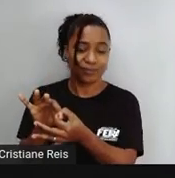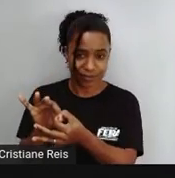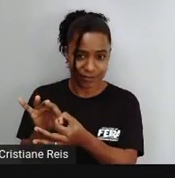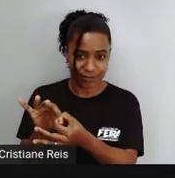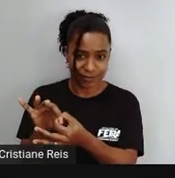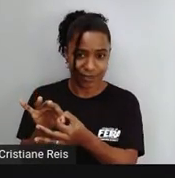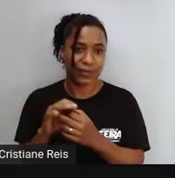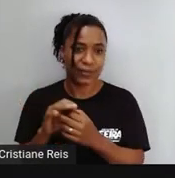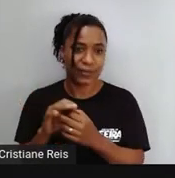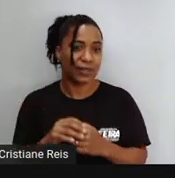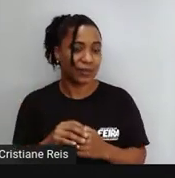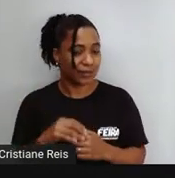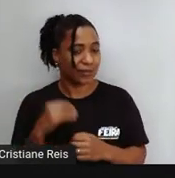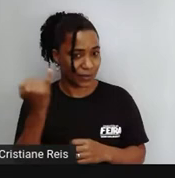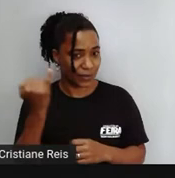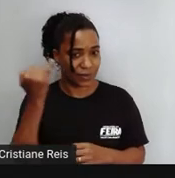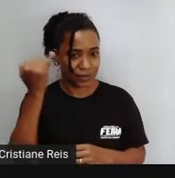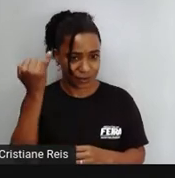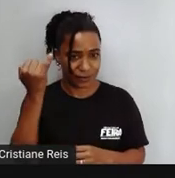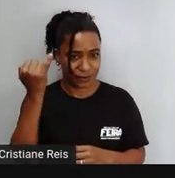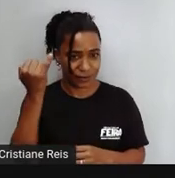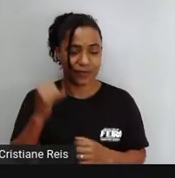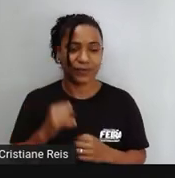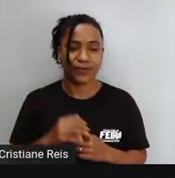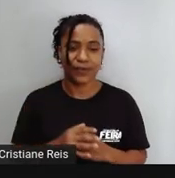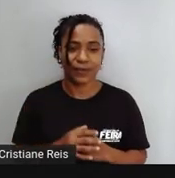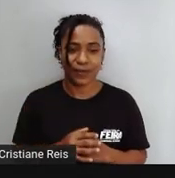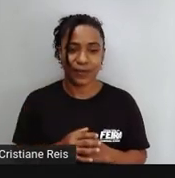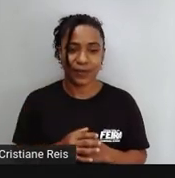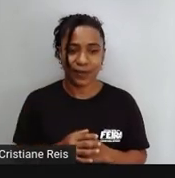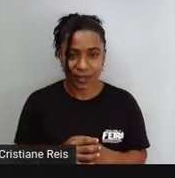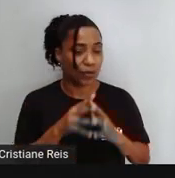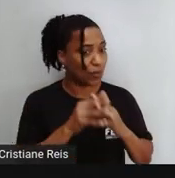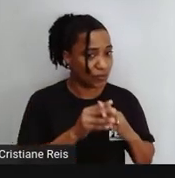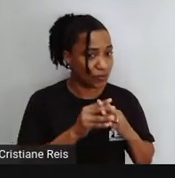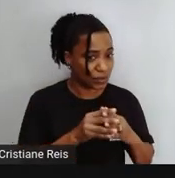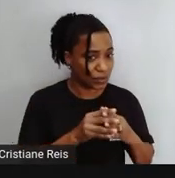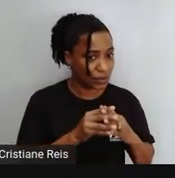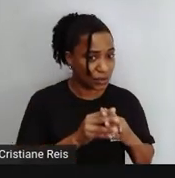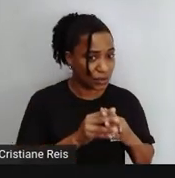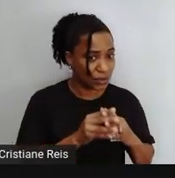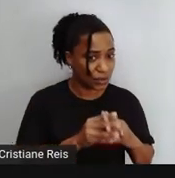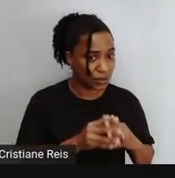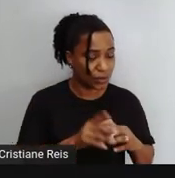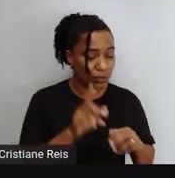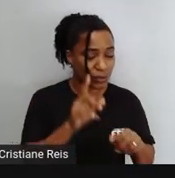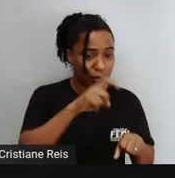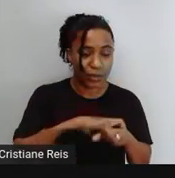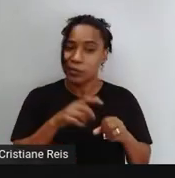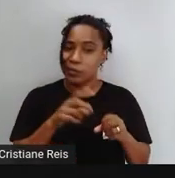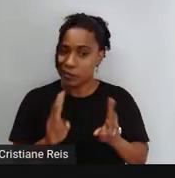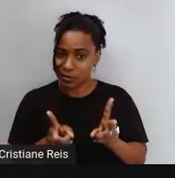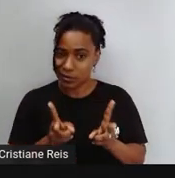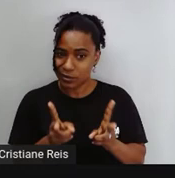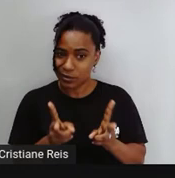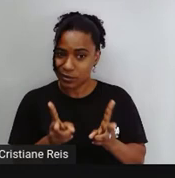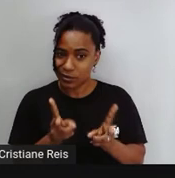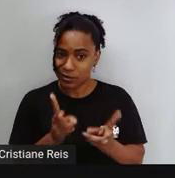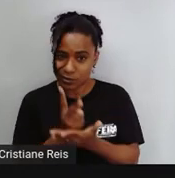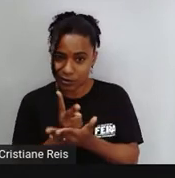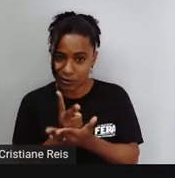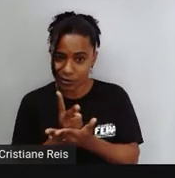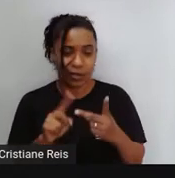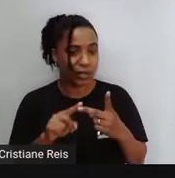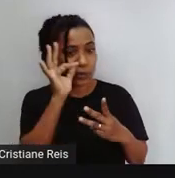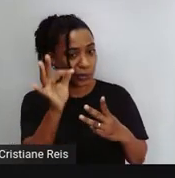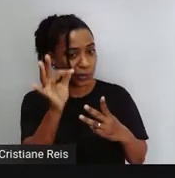apropriem disso aí Não vamos confundir o gerúndio Com o present continuous E nem com o futuro Going